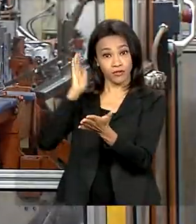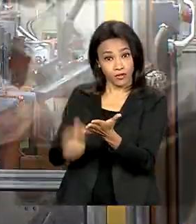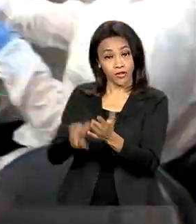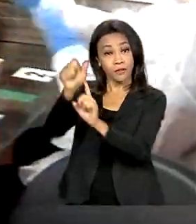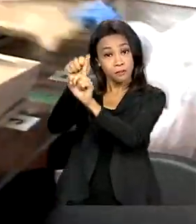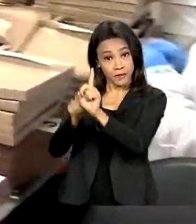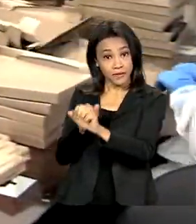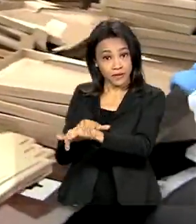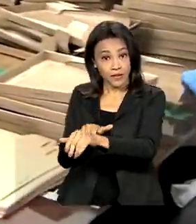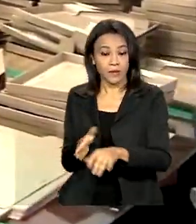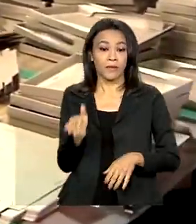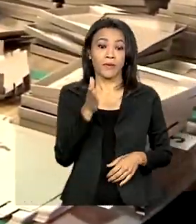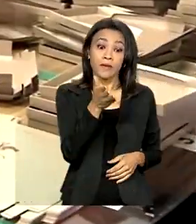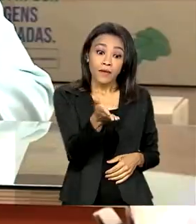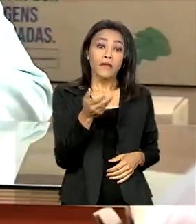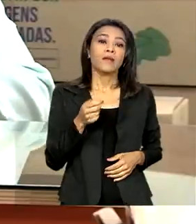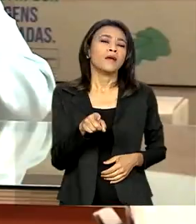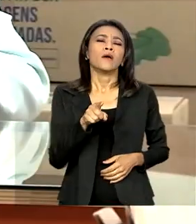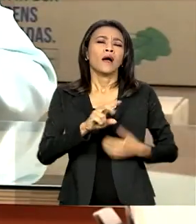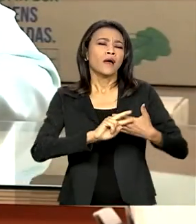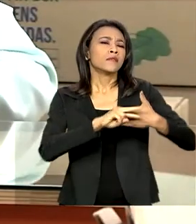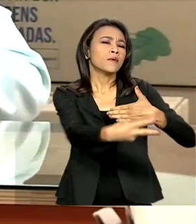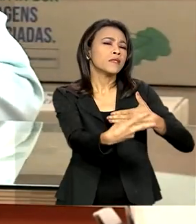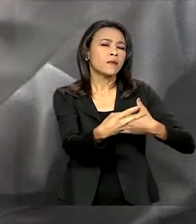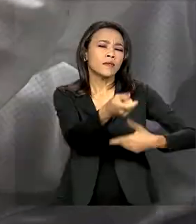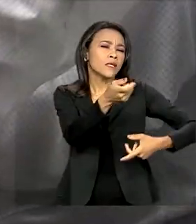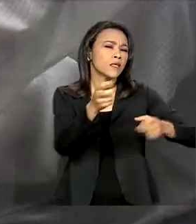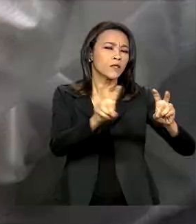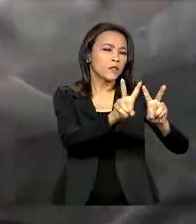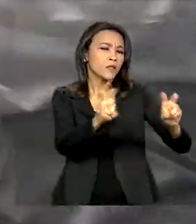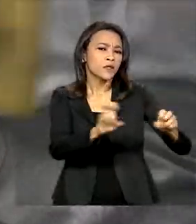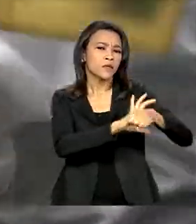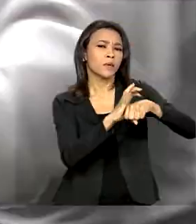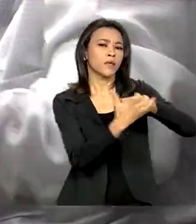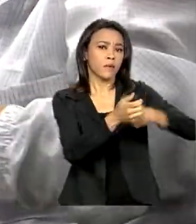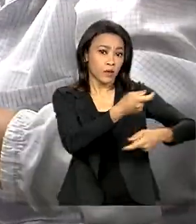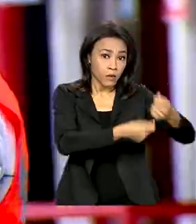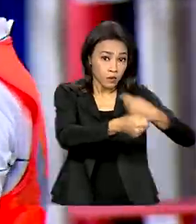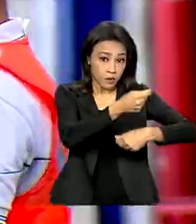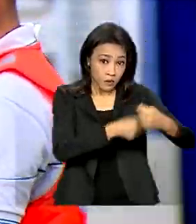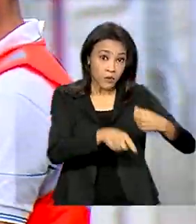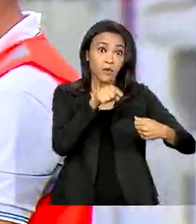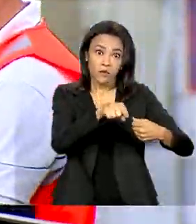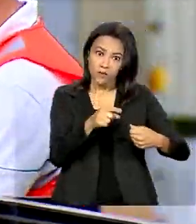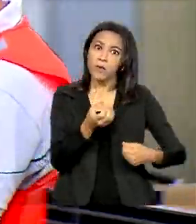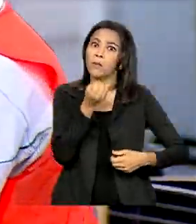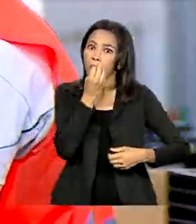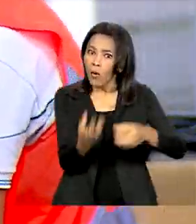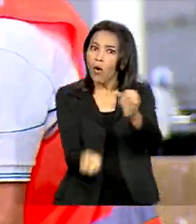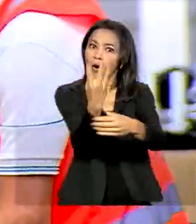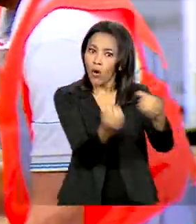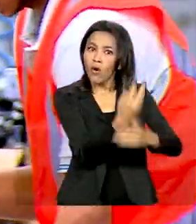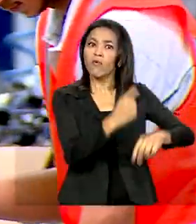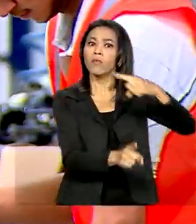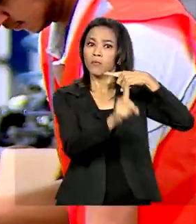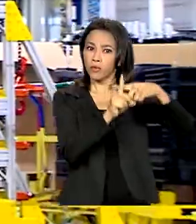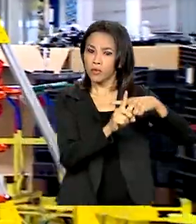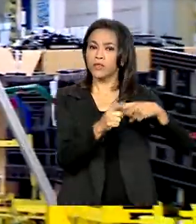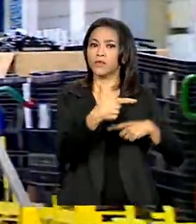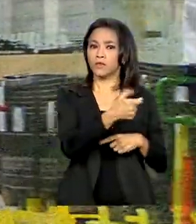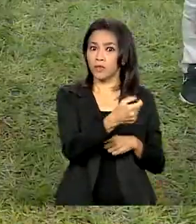Apesar dos efeitos econômicos da pandemia, saldo de criação de empresas foi positivo em 2020.